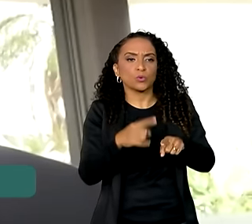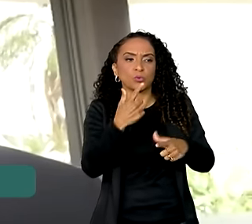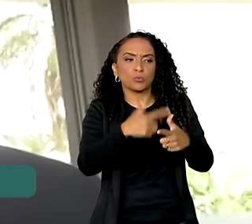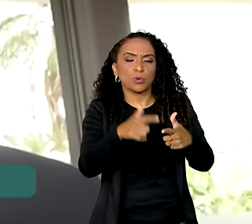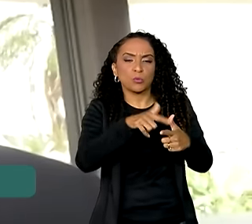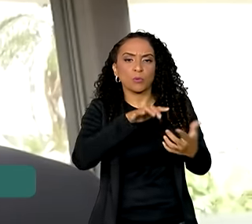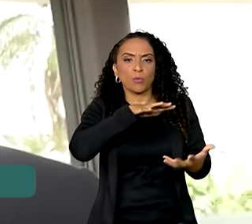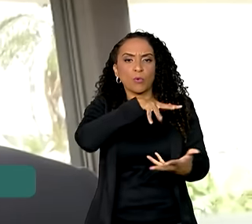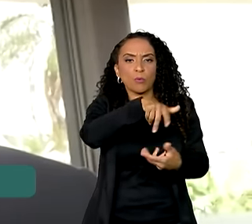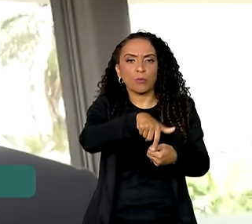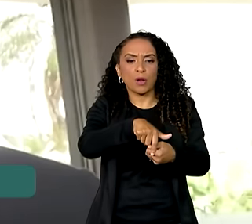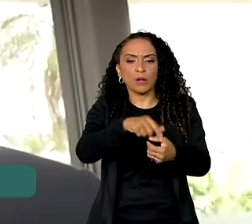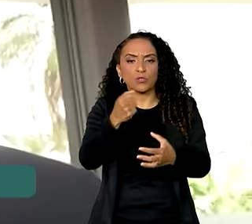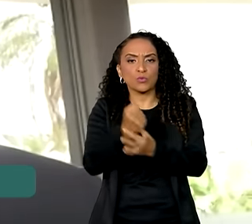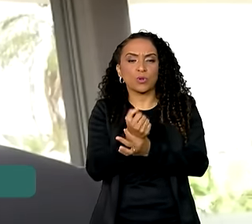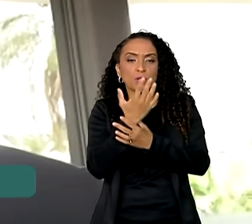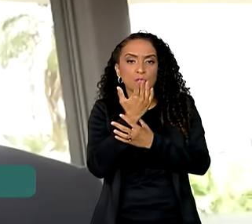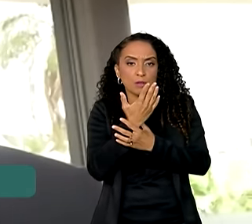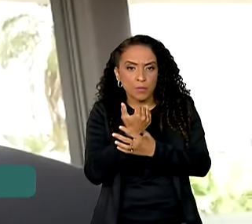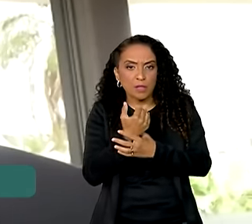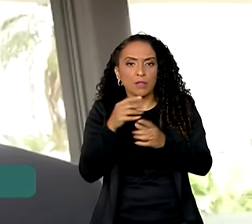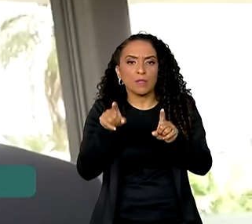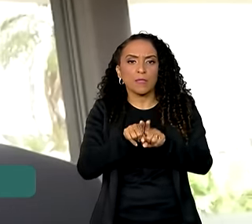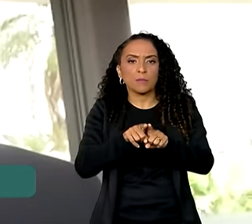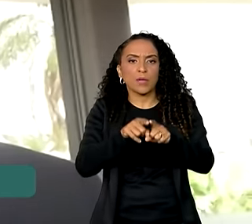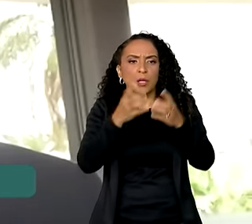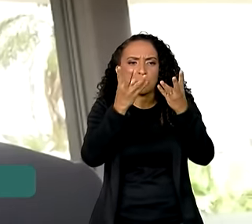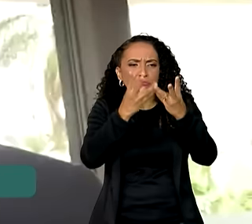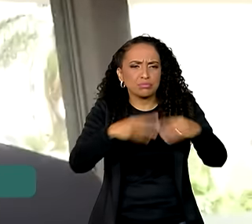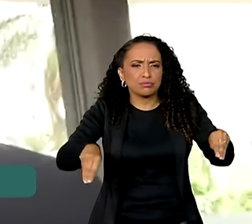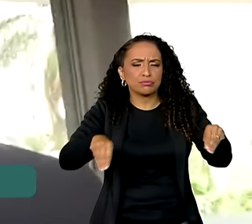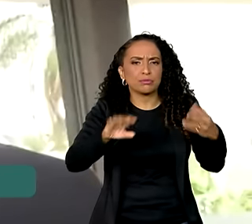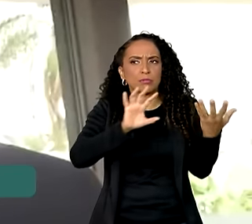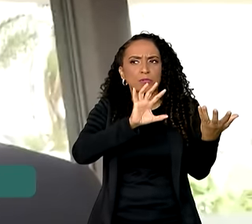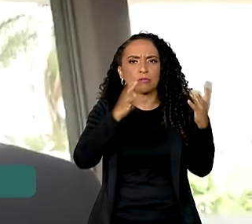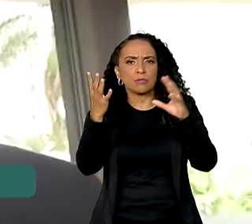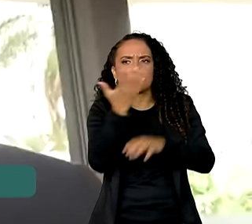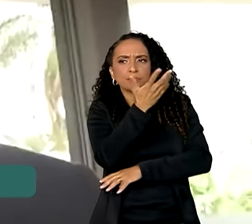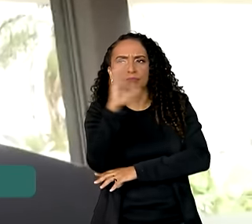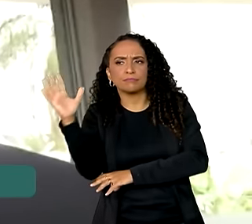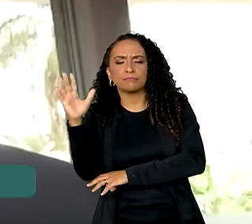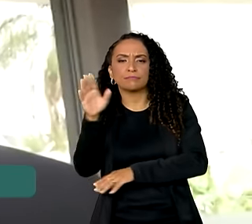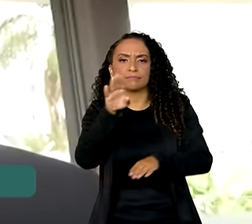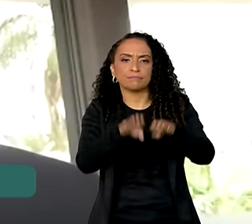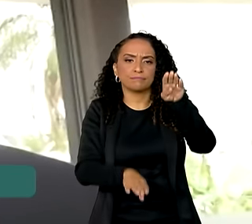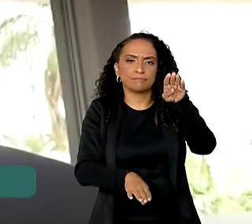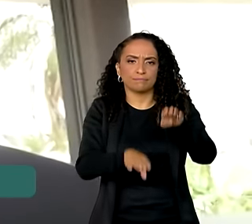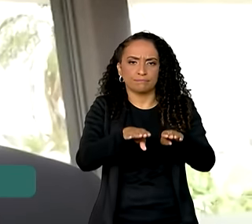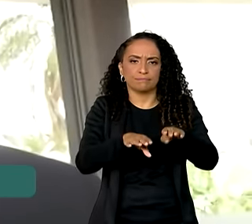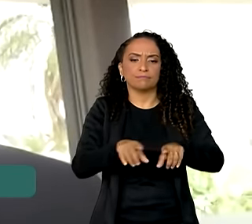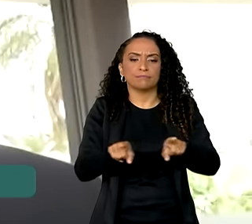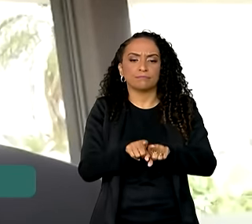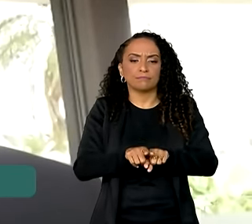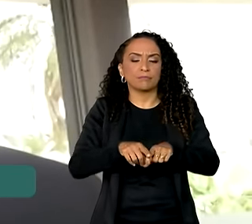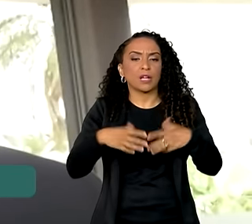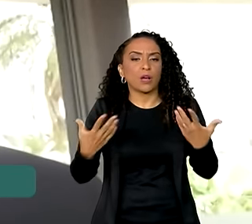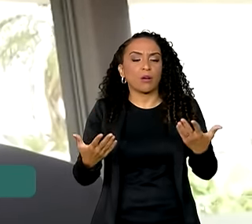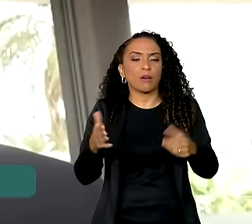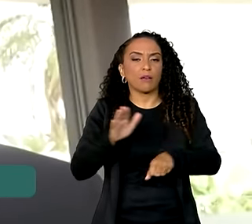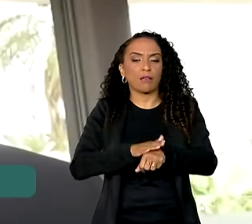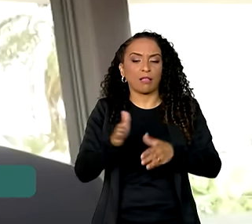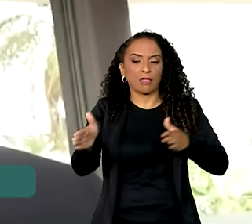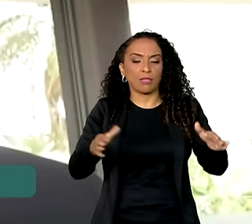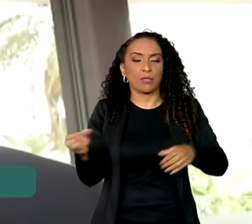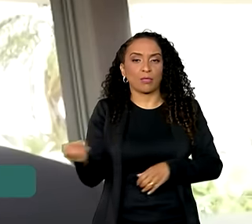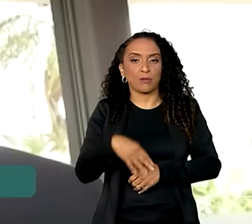problemas globais de segurança alimentar, desastres ambientais e a desigualdade. Este é um novo tempo do Brasil,